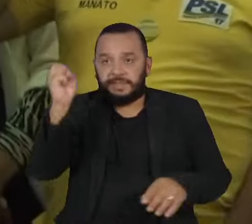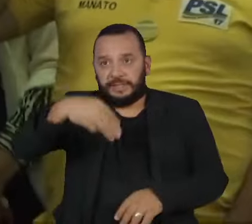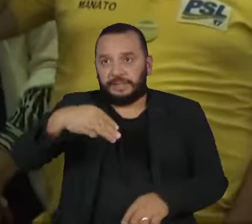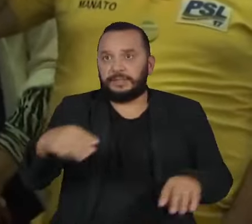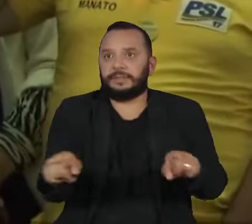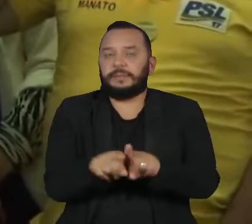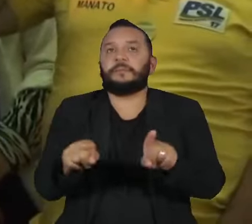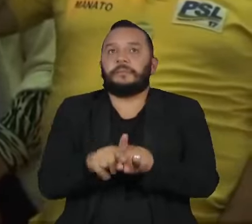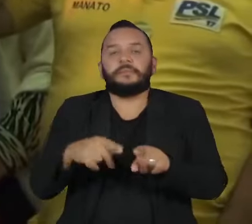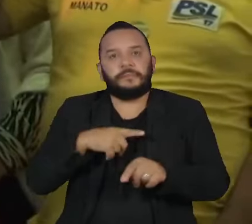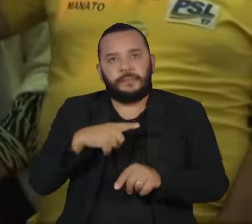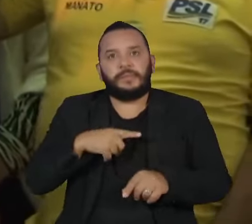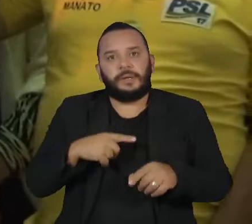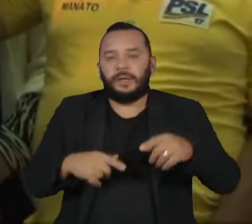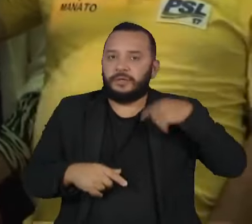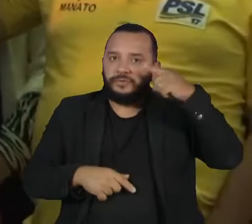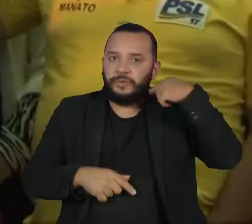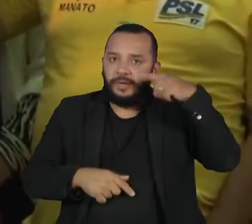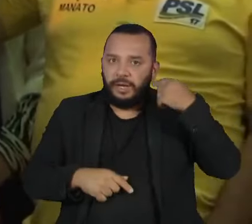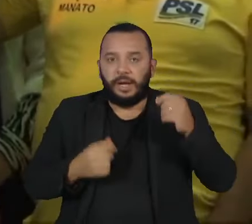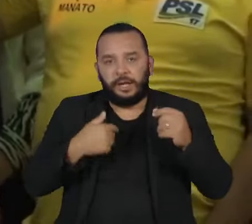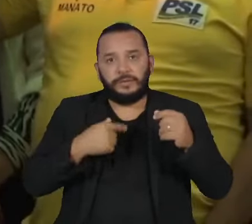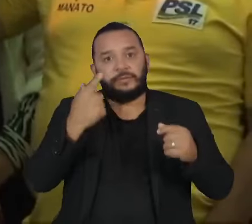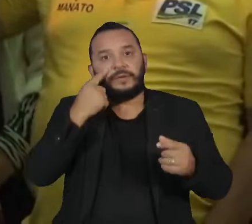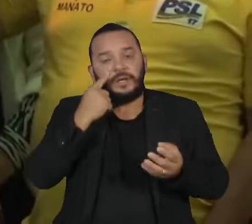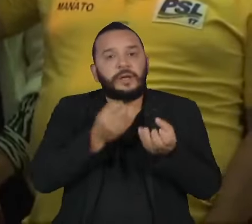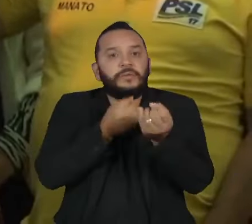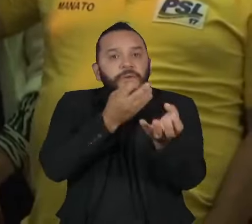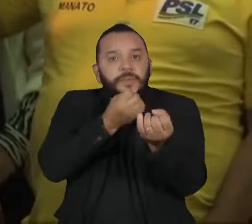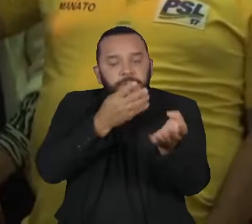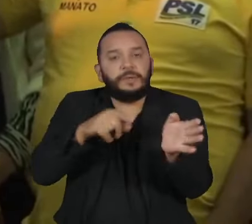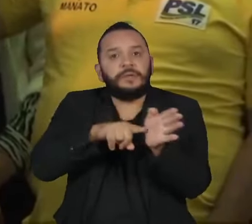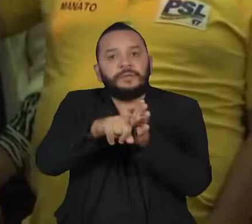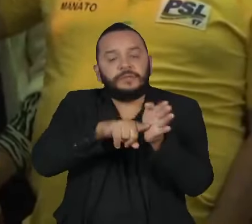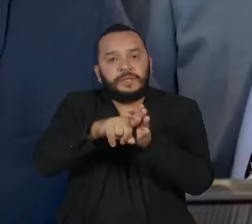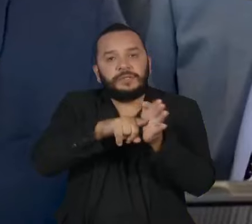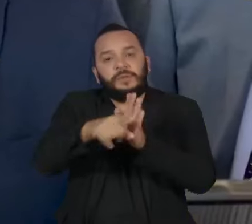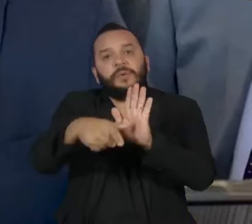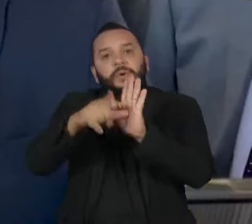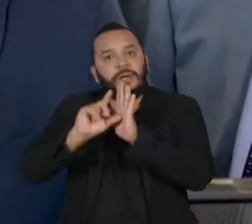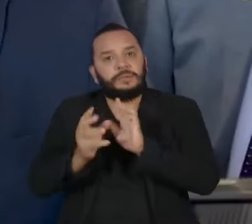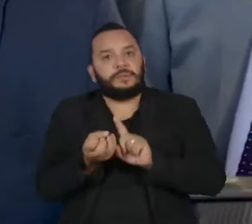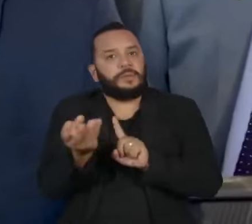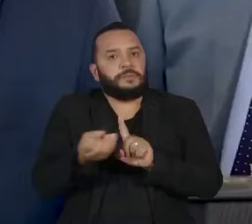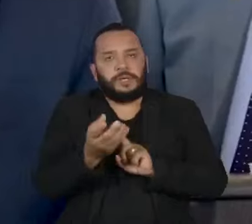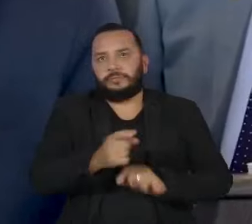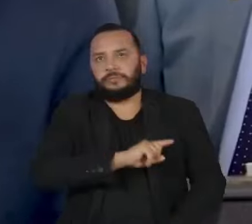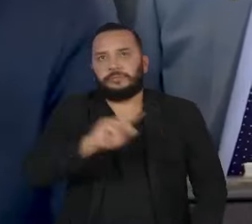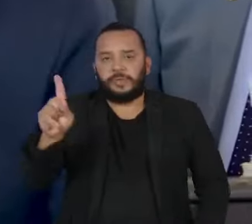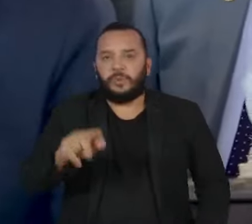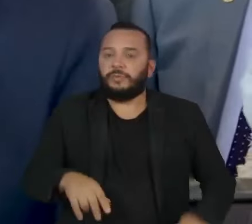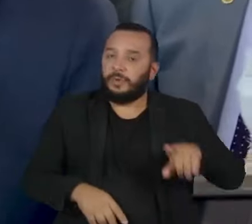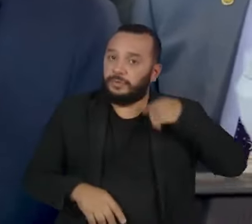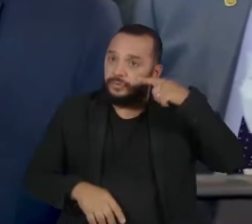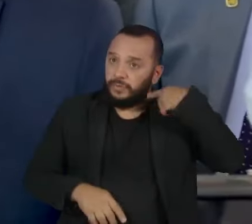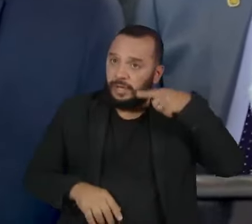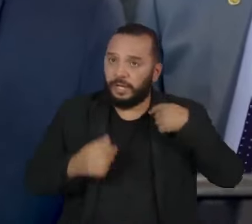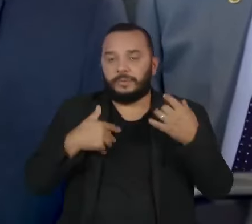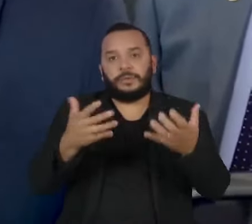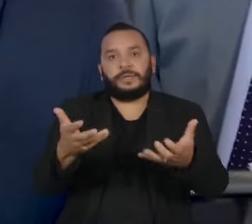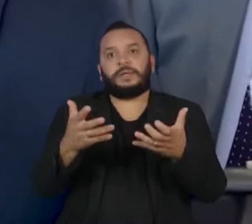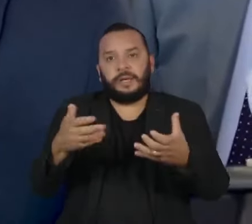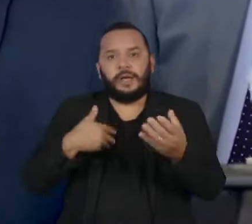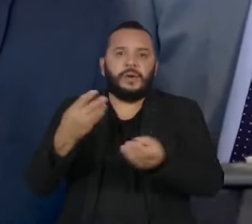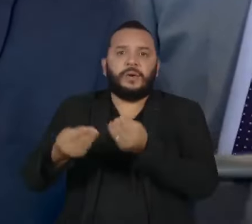Moraes impediu que a defesa tivesse acesso aos dados da investigação antes do depoimento. Os advogados de Bolsonaro queriam a